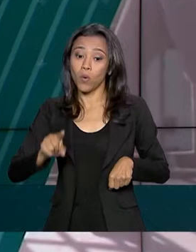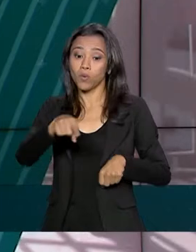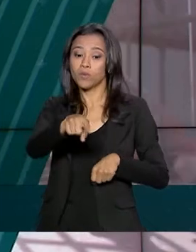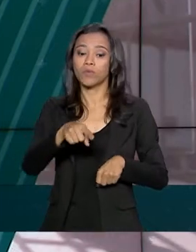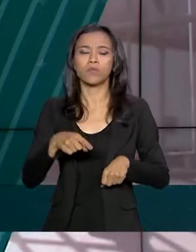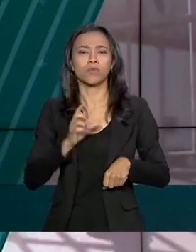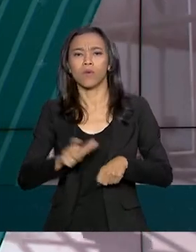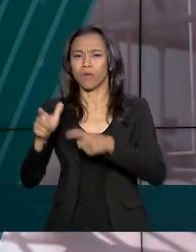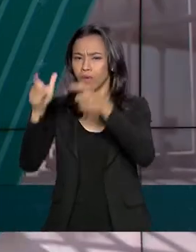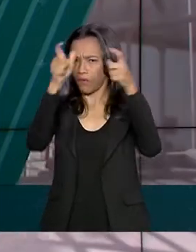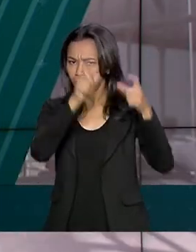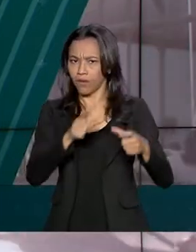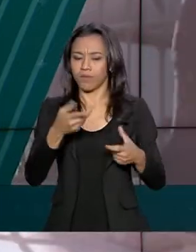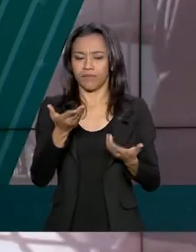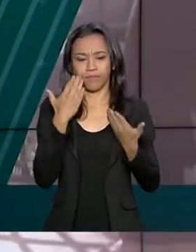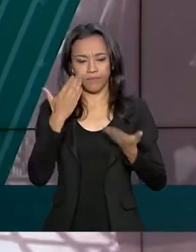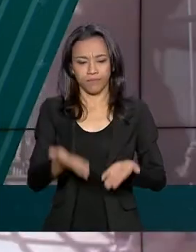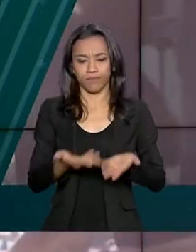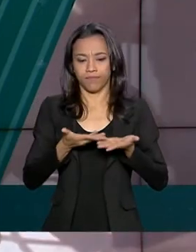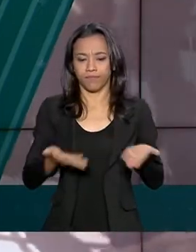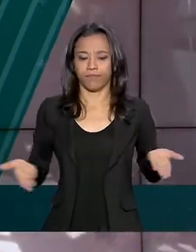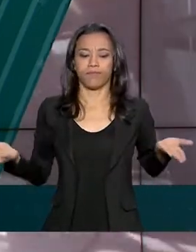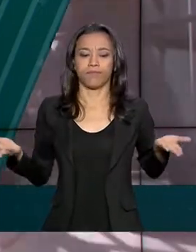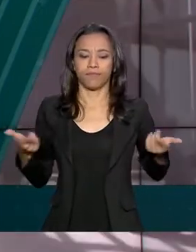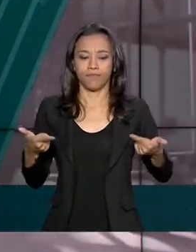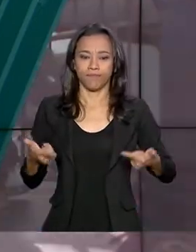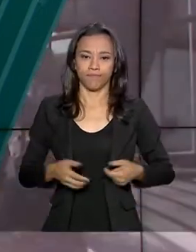-729-0001 nas demais localidades.